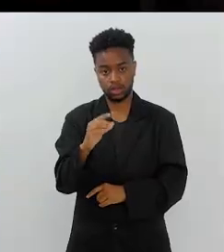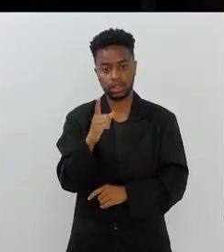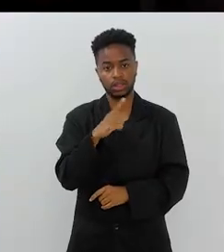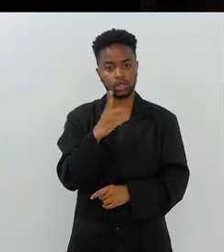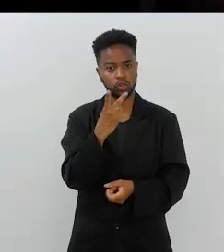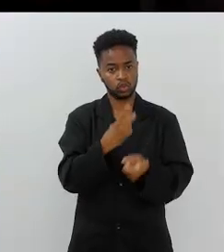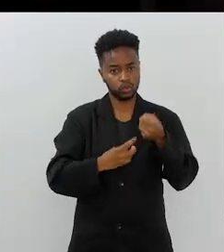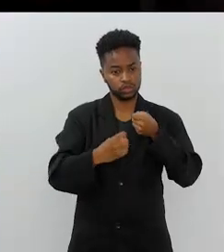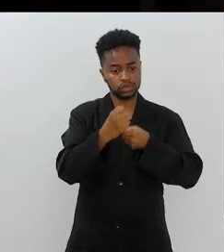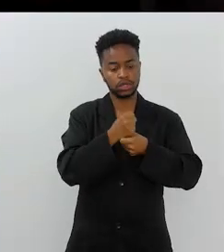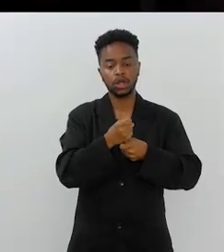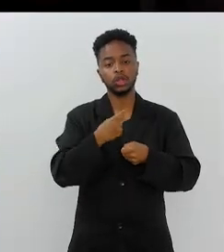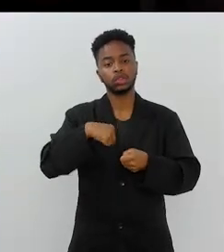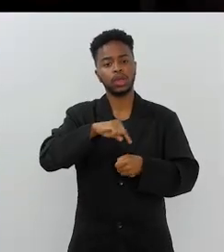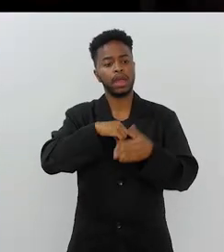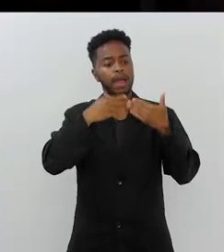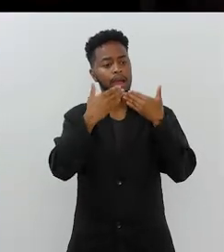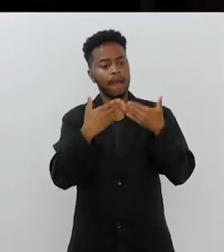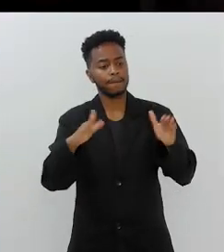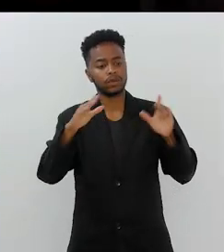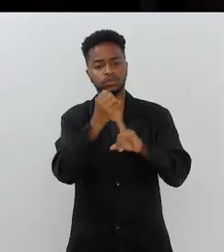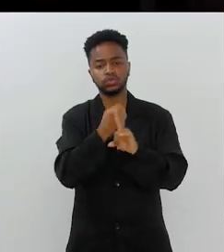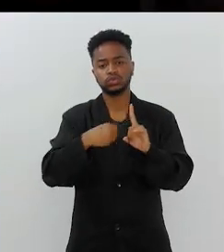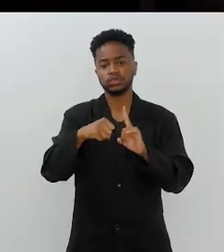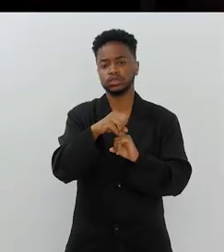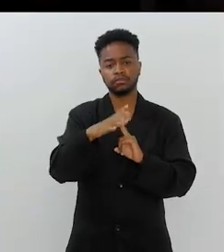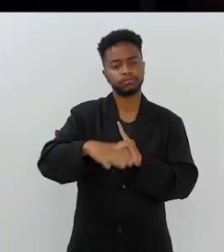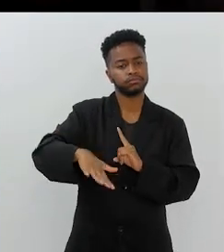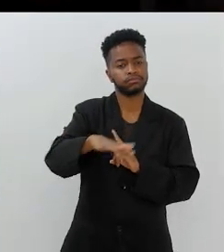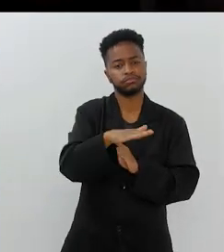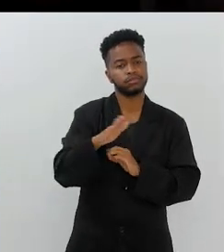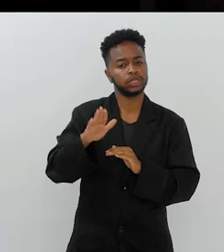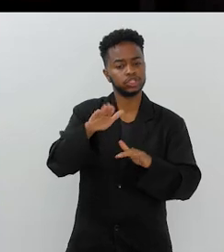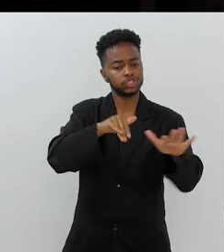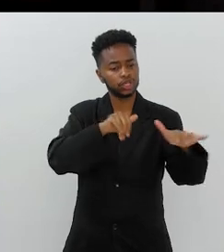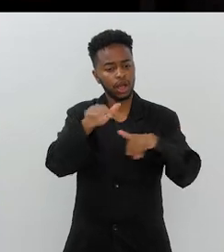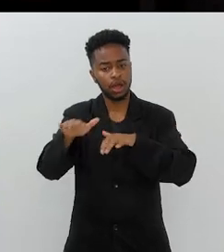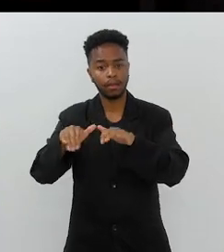atrás, nós fizemos um, nós abrimos para toda a sociedade.